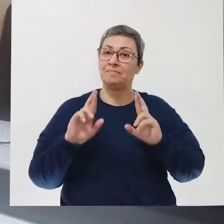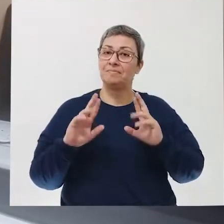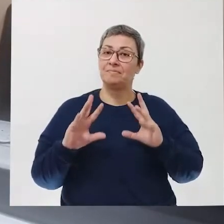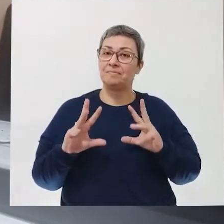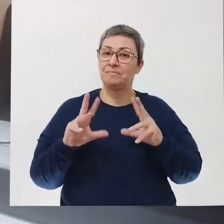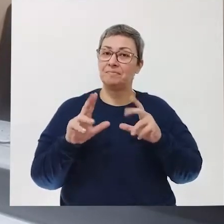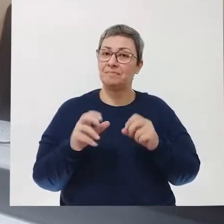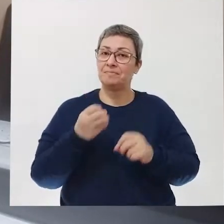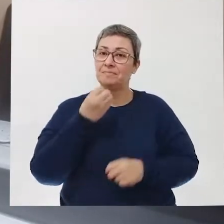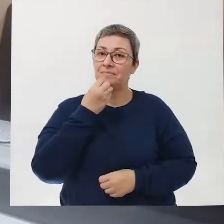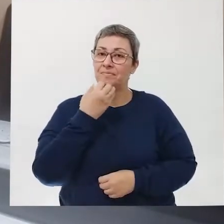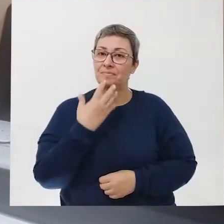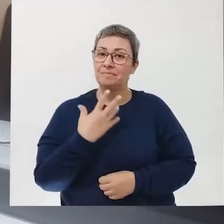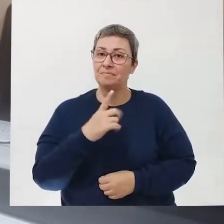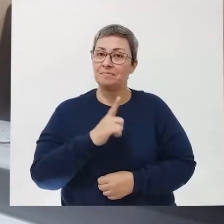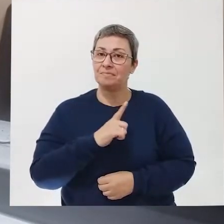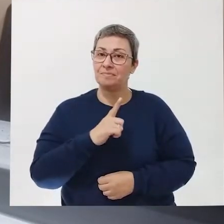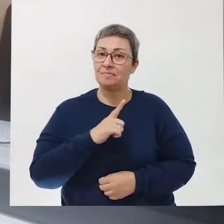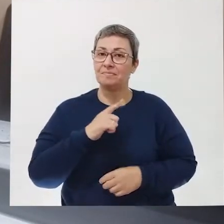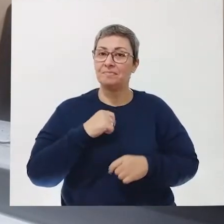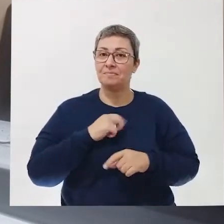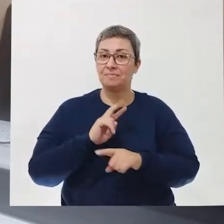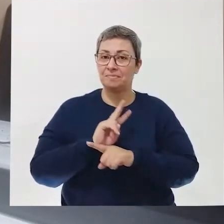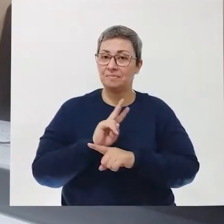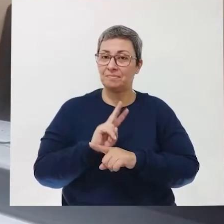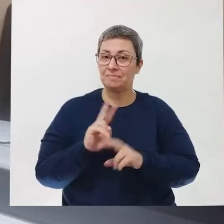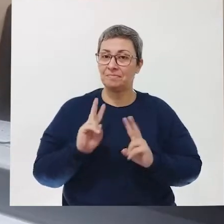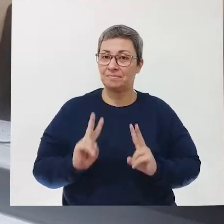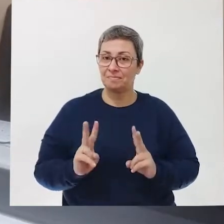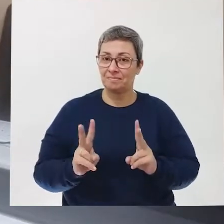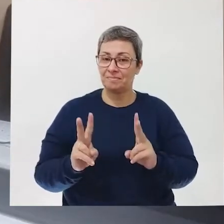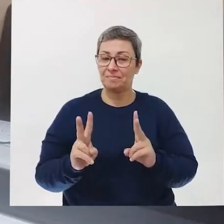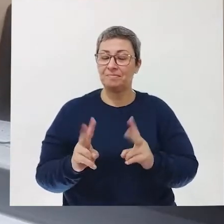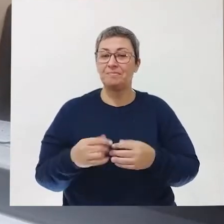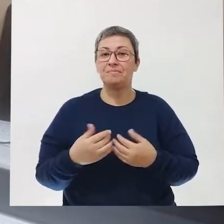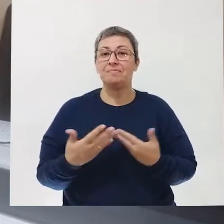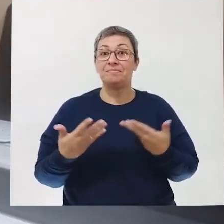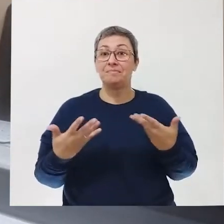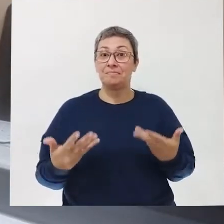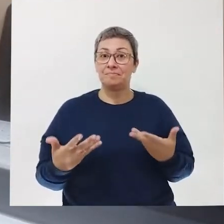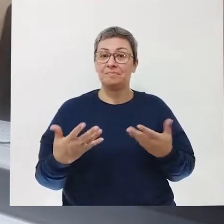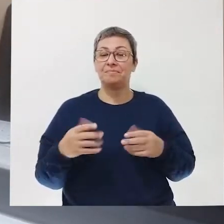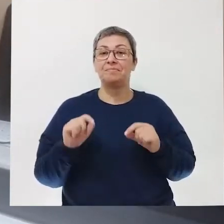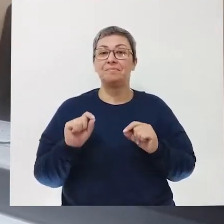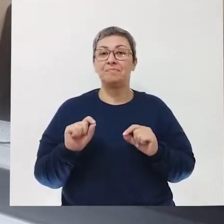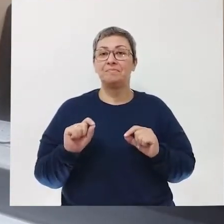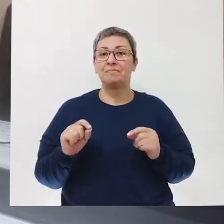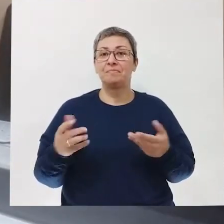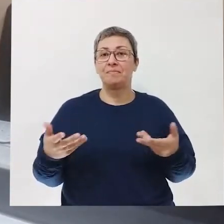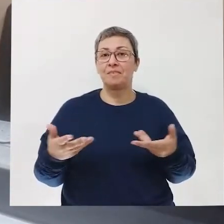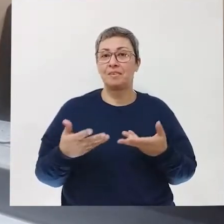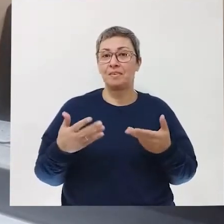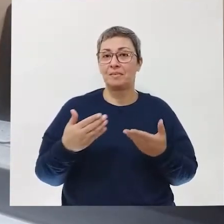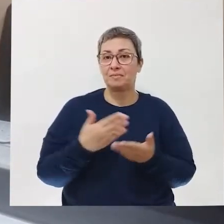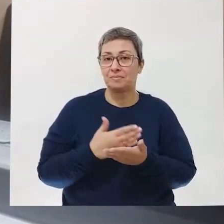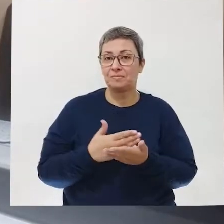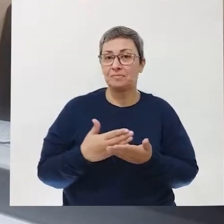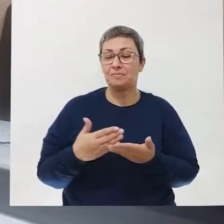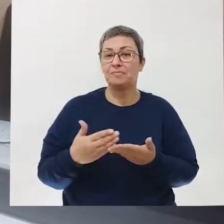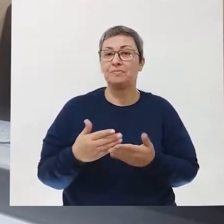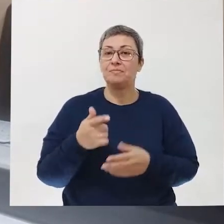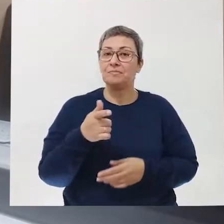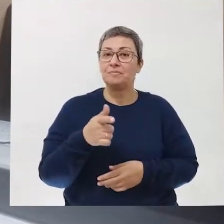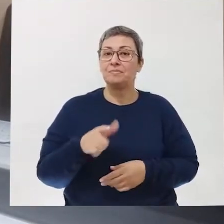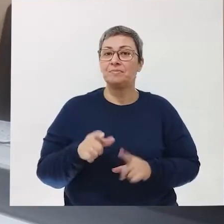todos estejam bem, que estejam se cuidando sempre. Bom, estamos iniciando